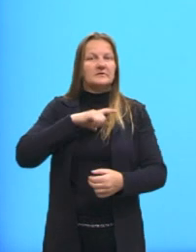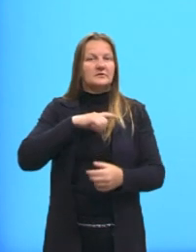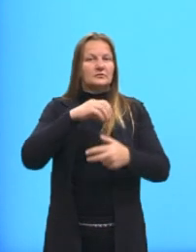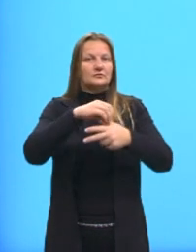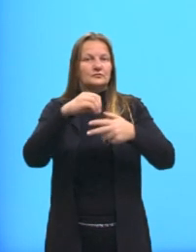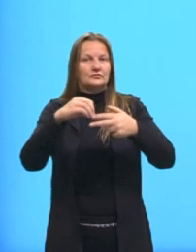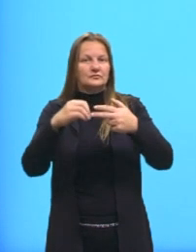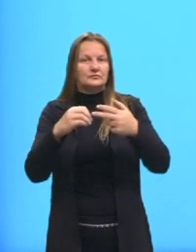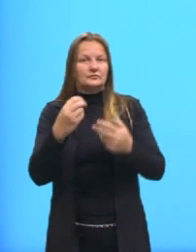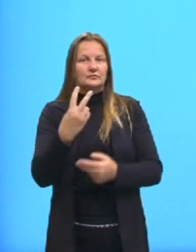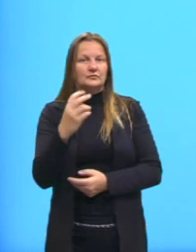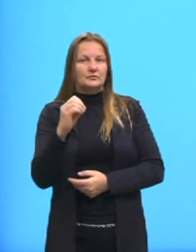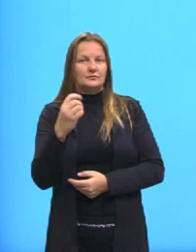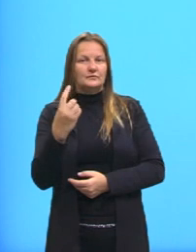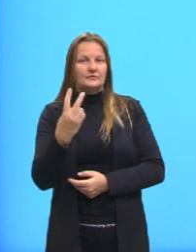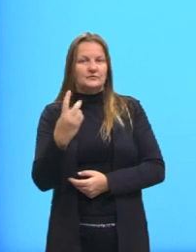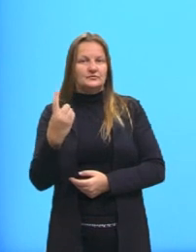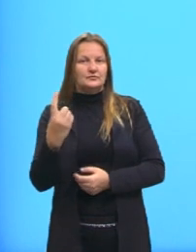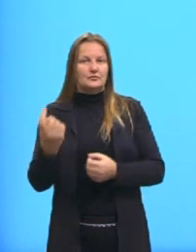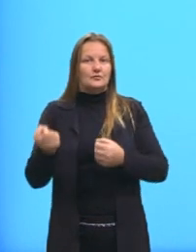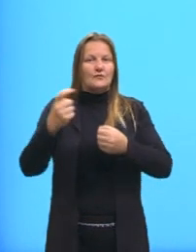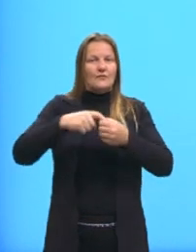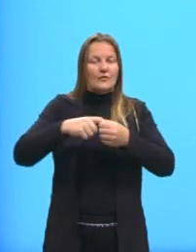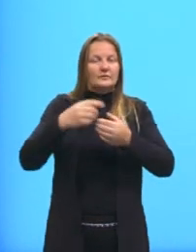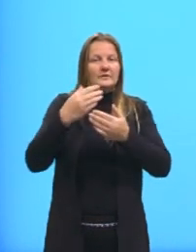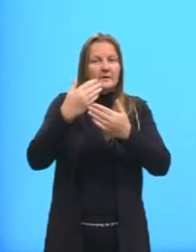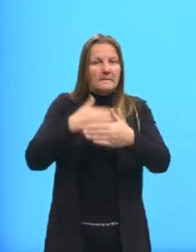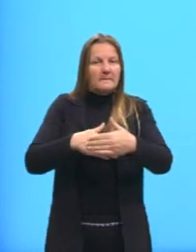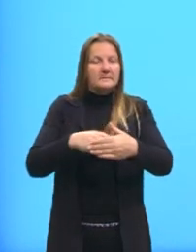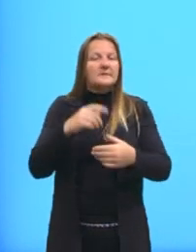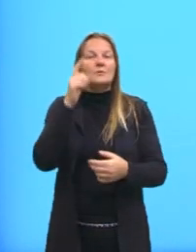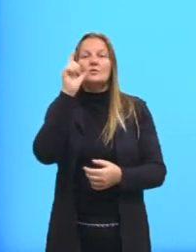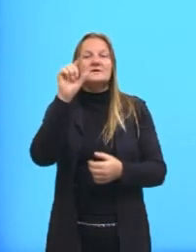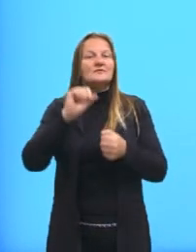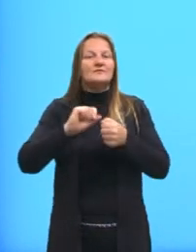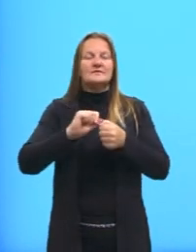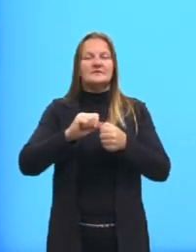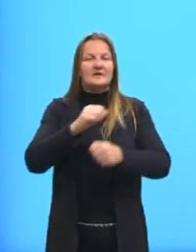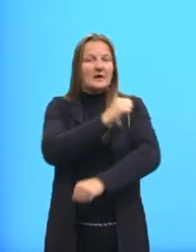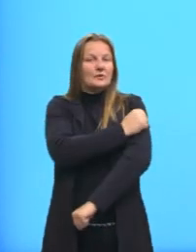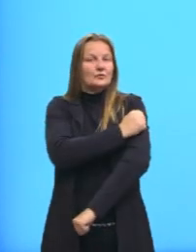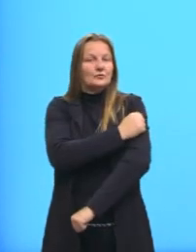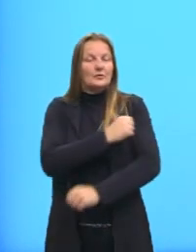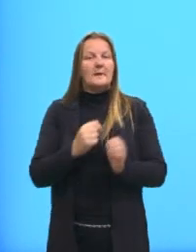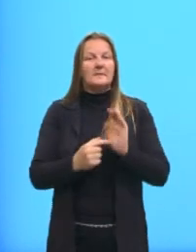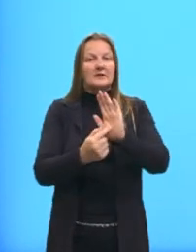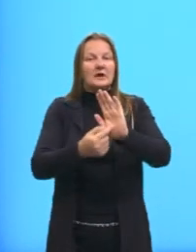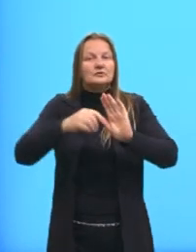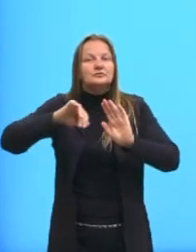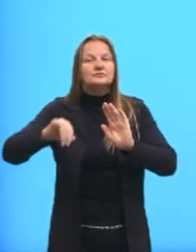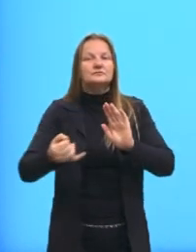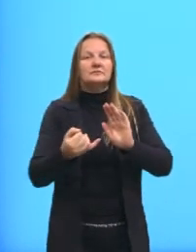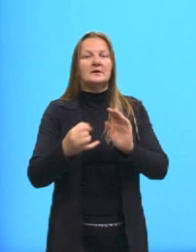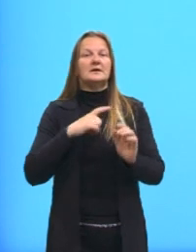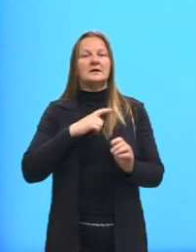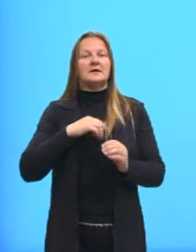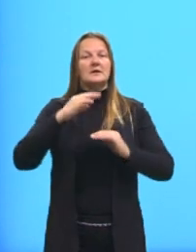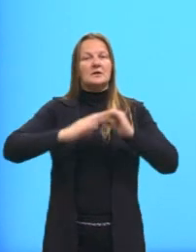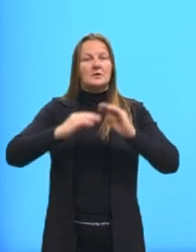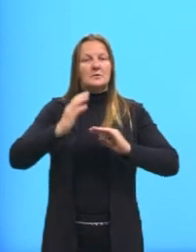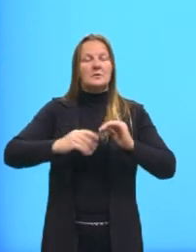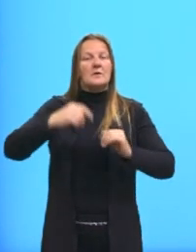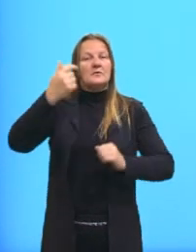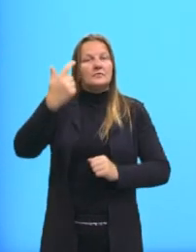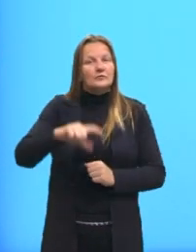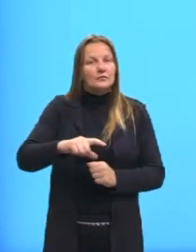2021. Aqueles alunos que não conseguiram fazer, apresentaram a justificativa, tem a reaplicação da